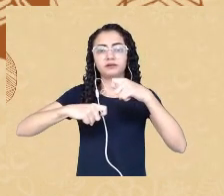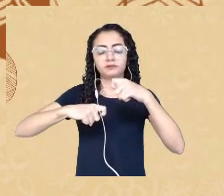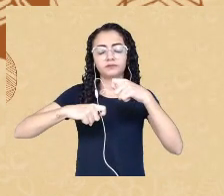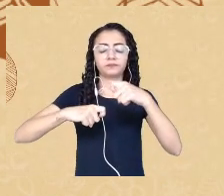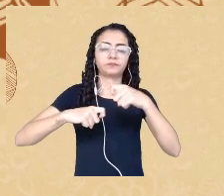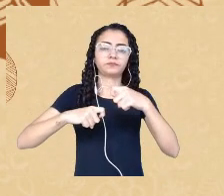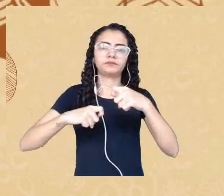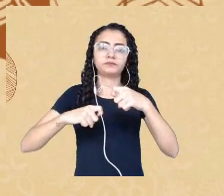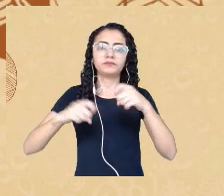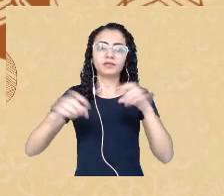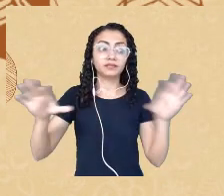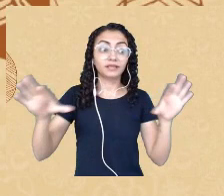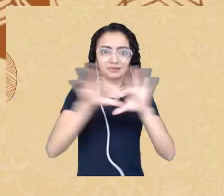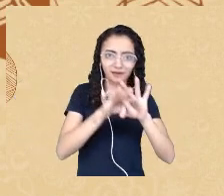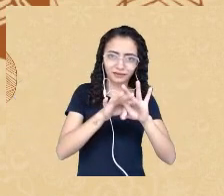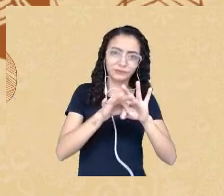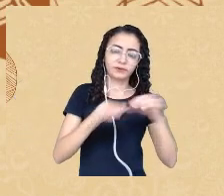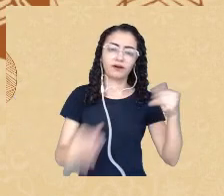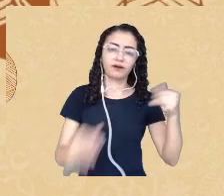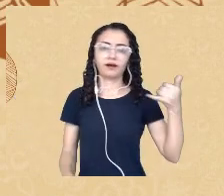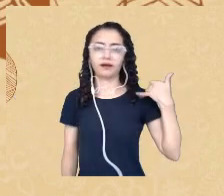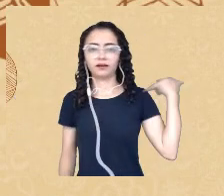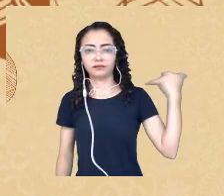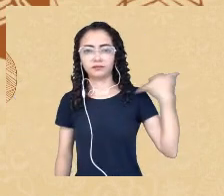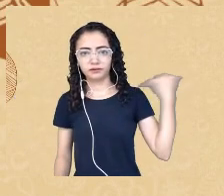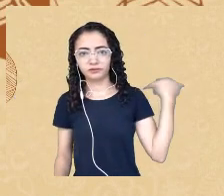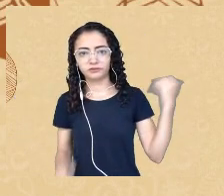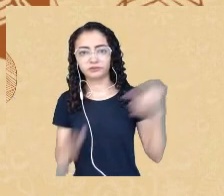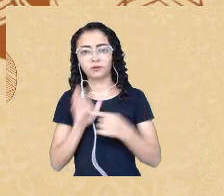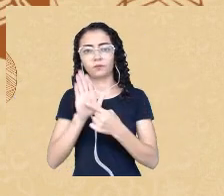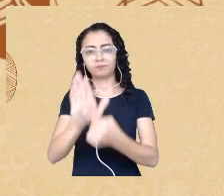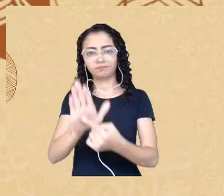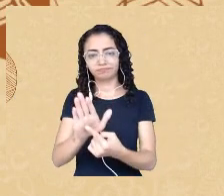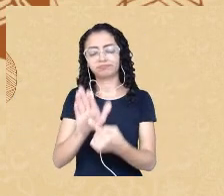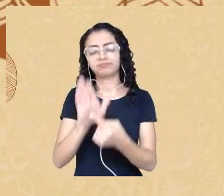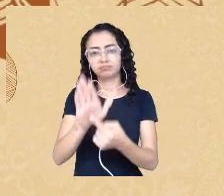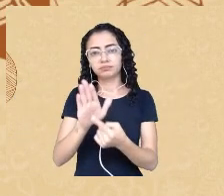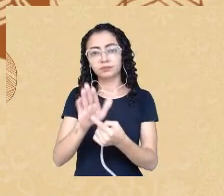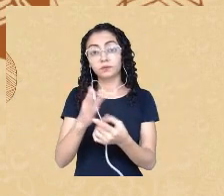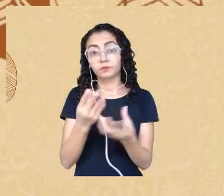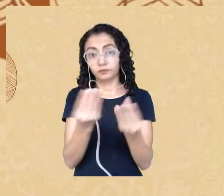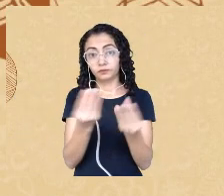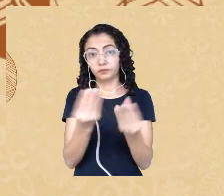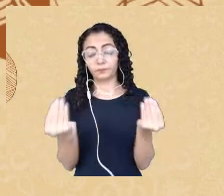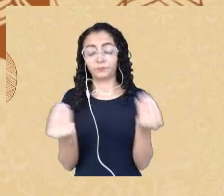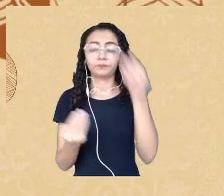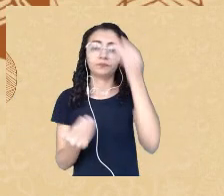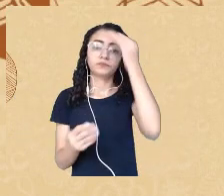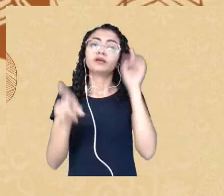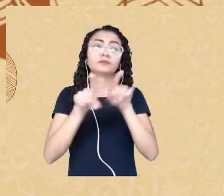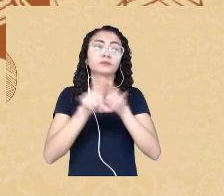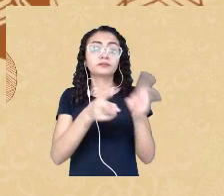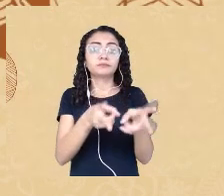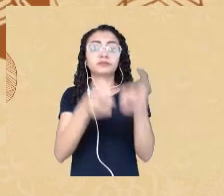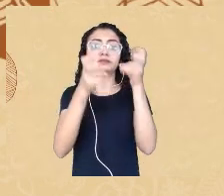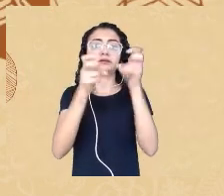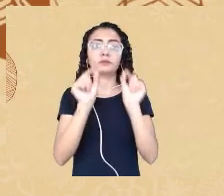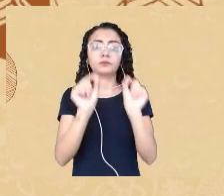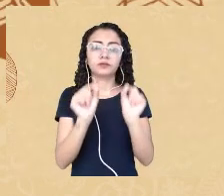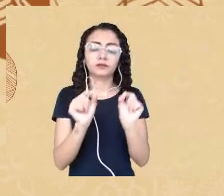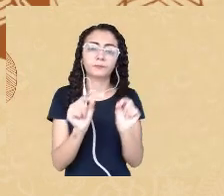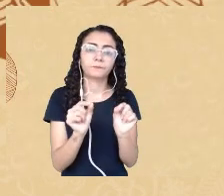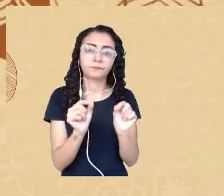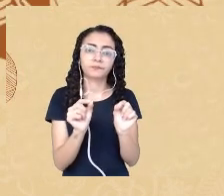aparece bastante e uma coisa que nós observamos bem é explicitada é que ela é vinculada a